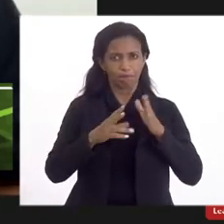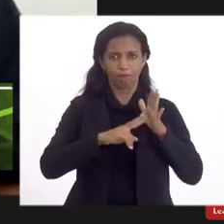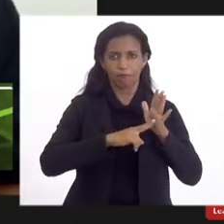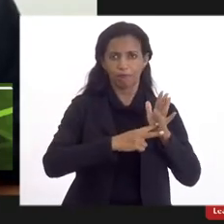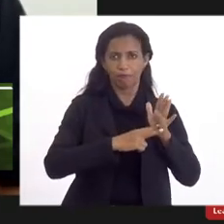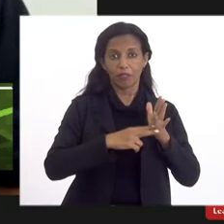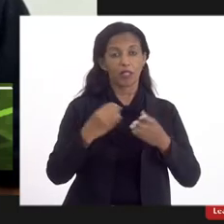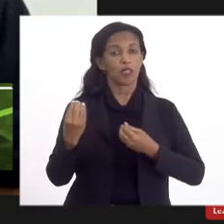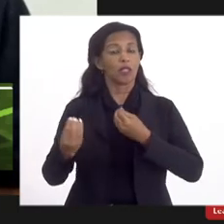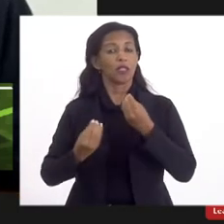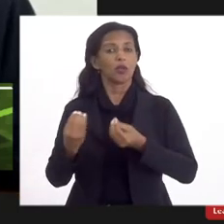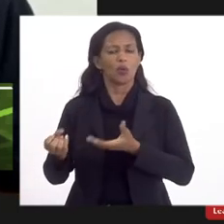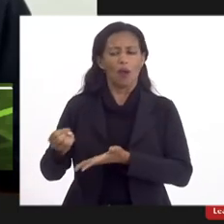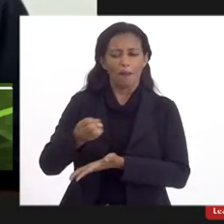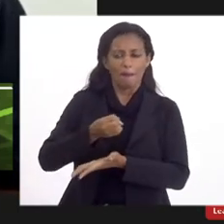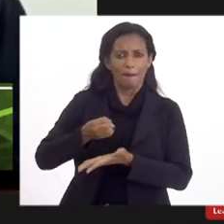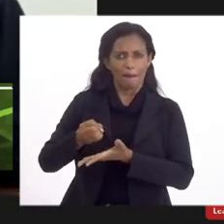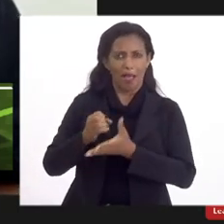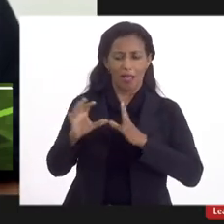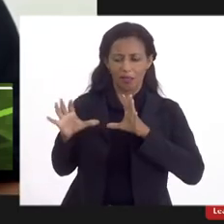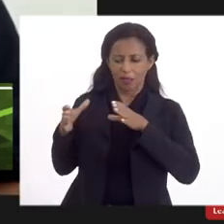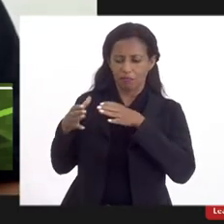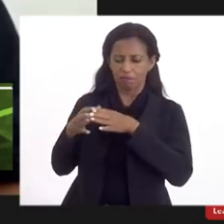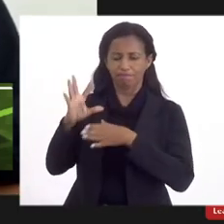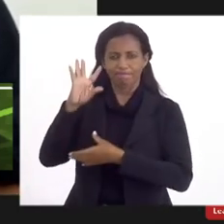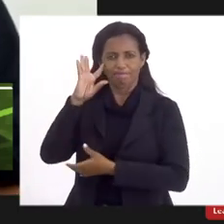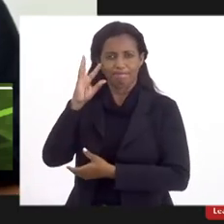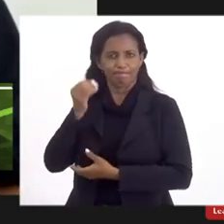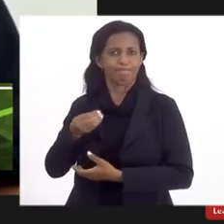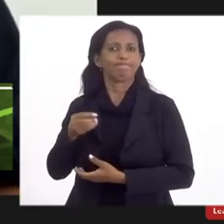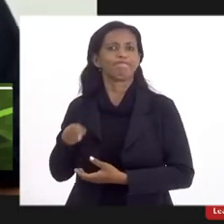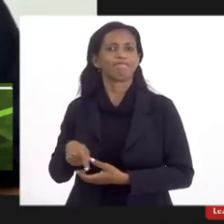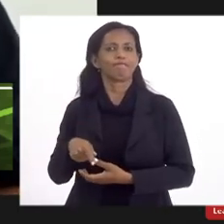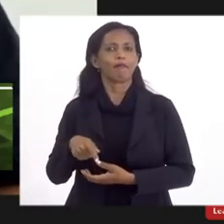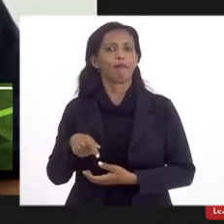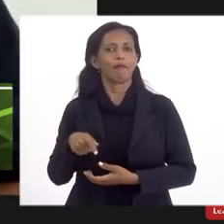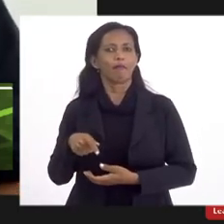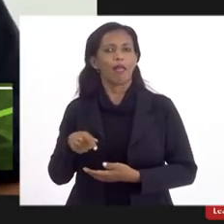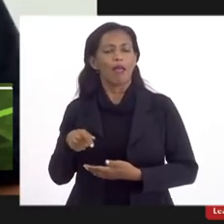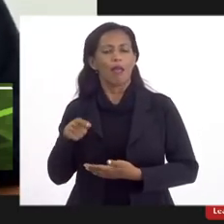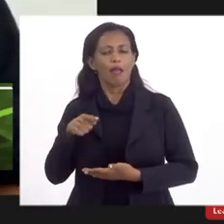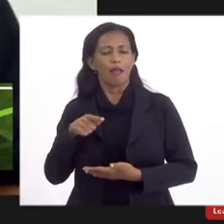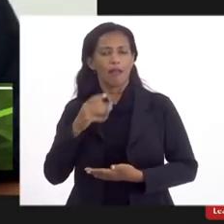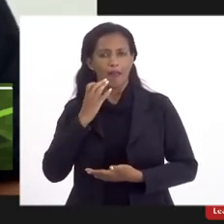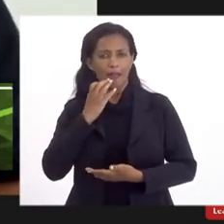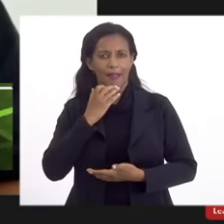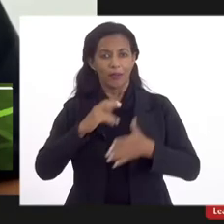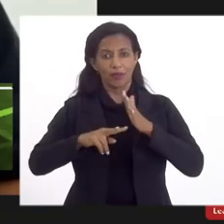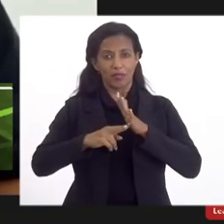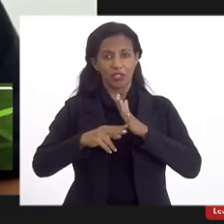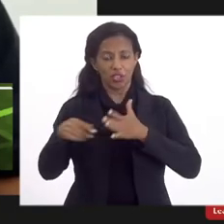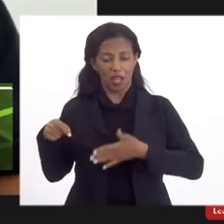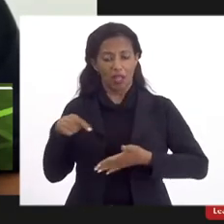como a base decidiu o centro perde está aqui para apoiar a base